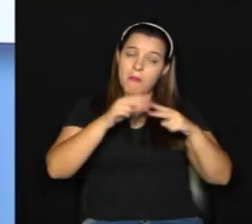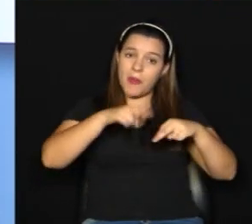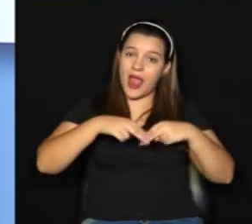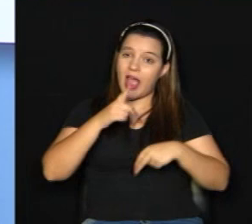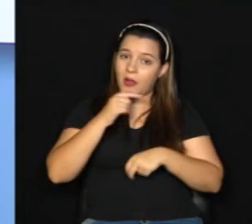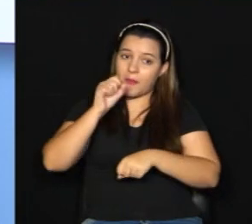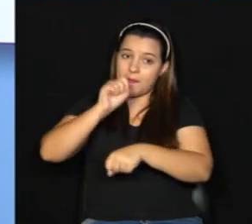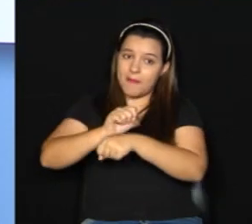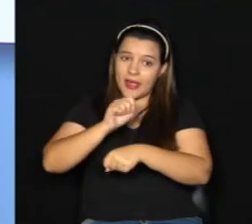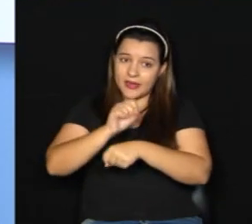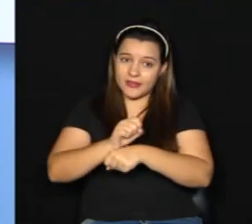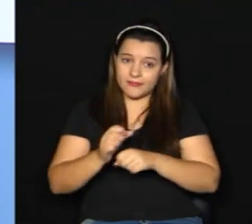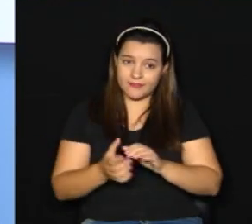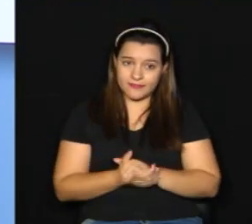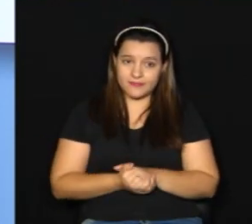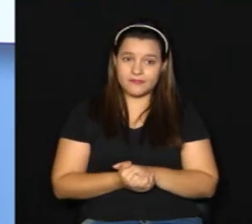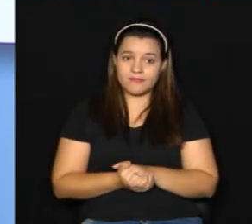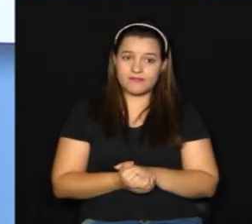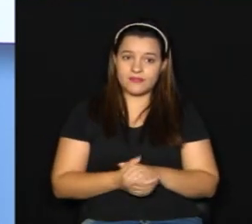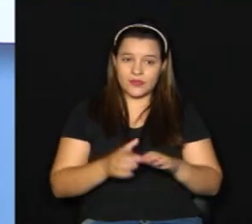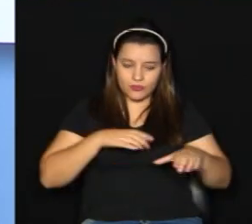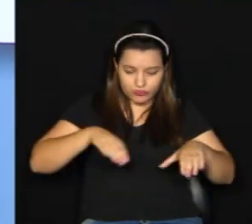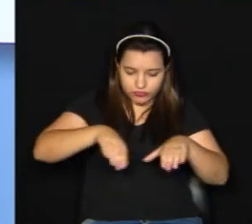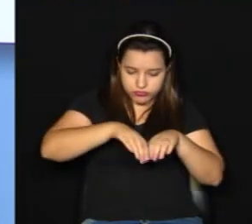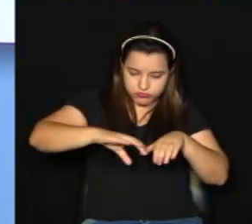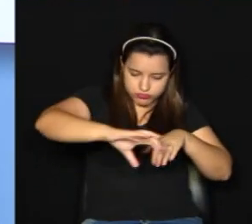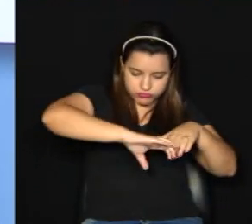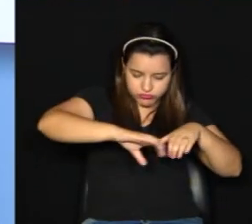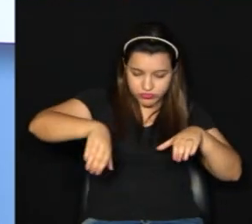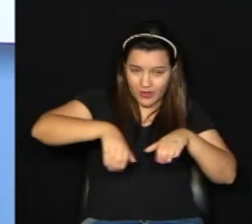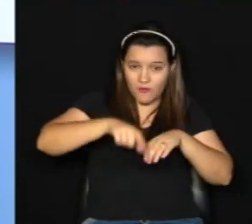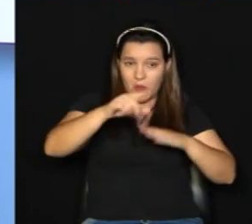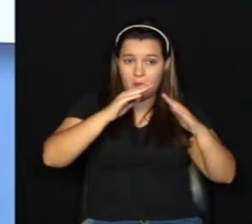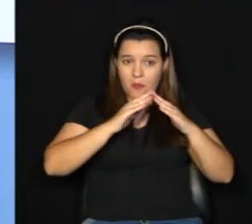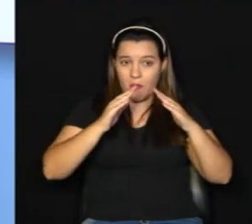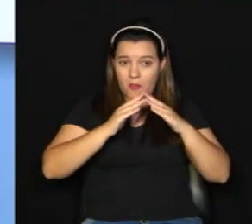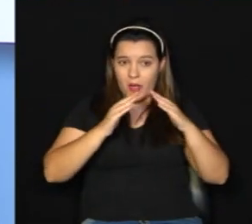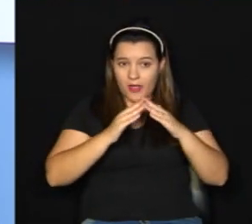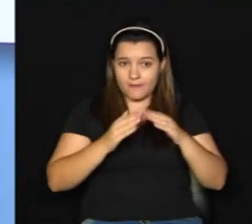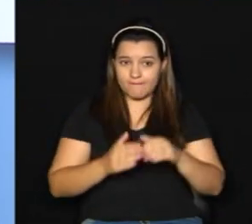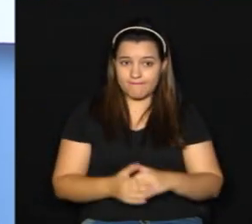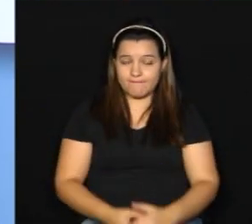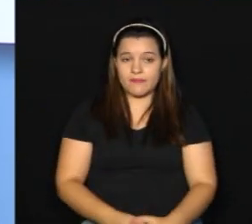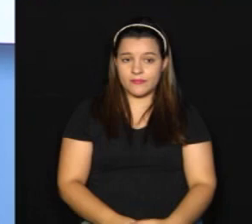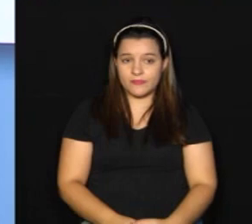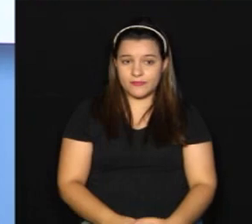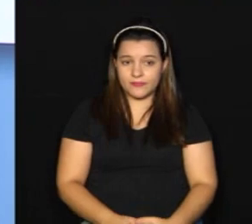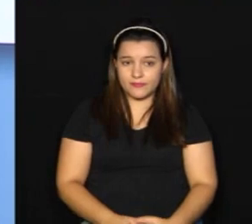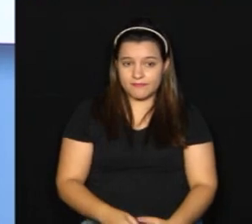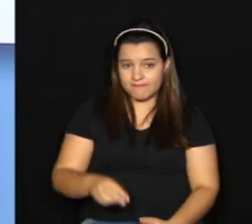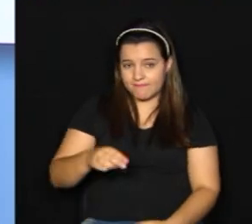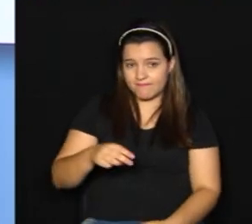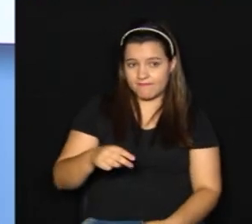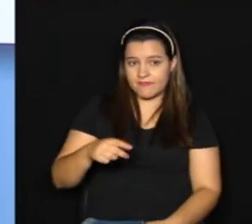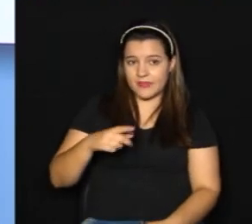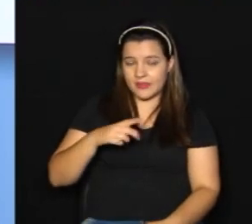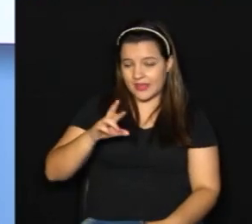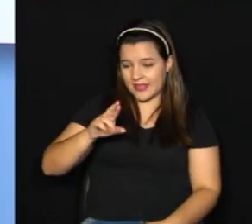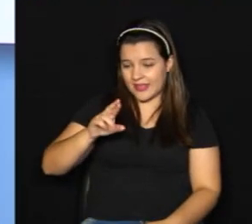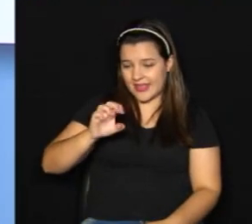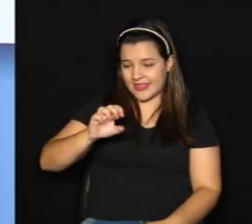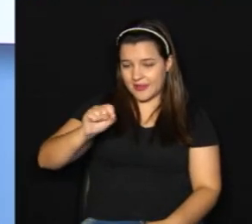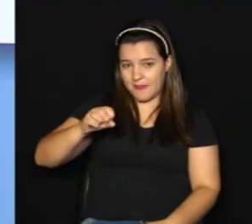acontecer o serviço de interligação de redes. Então, você que mora no residencial Mauro Marcondes,